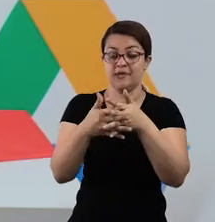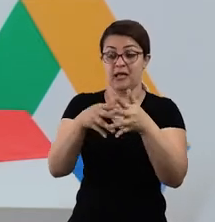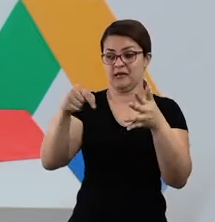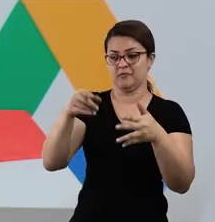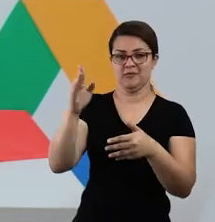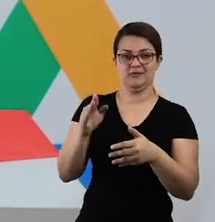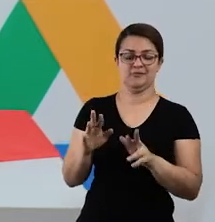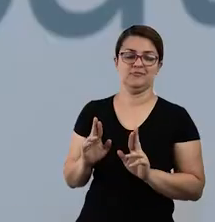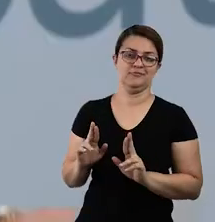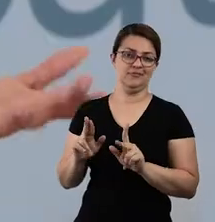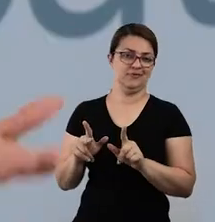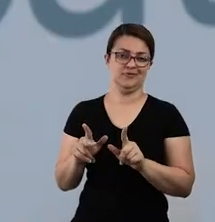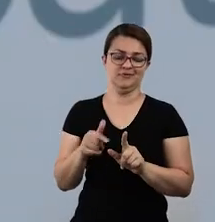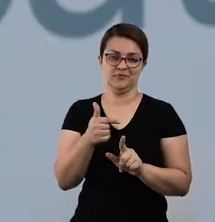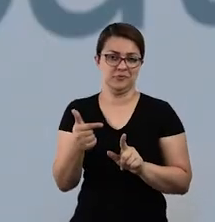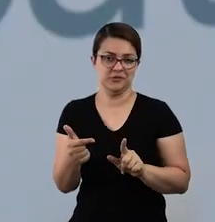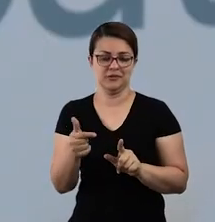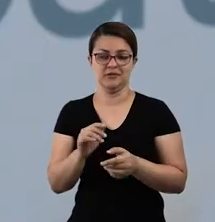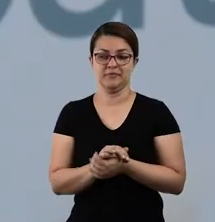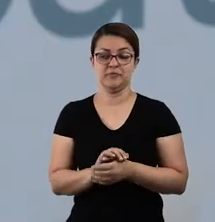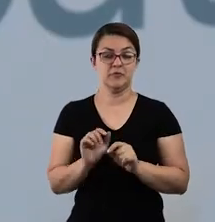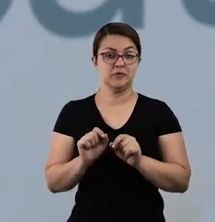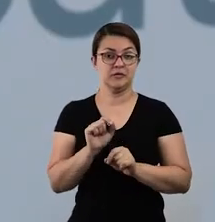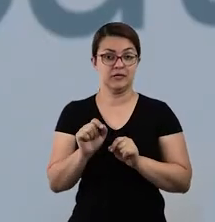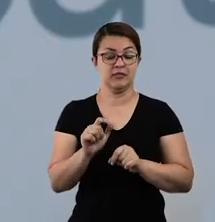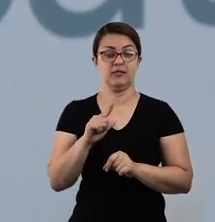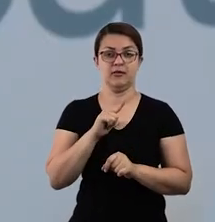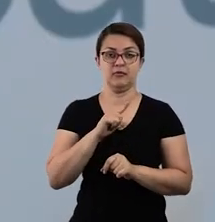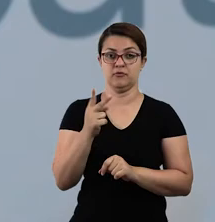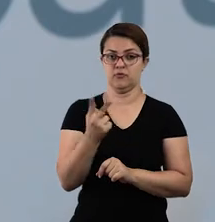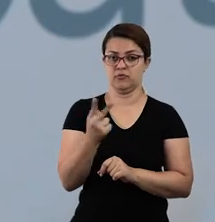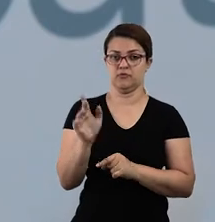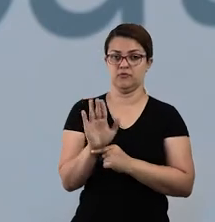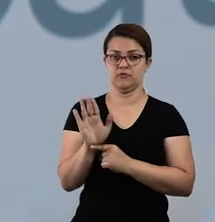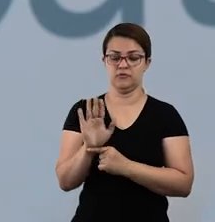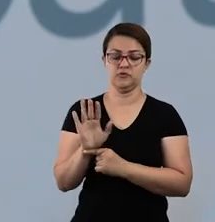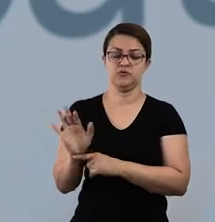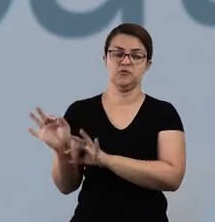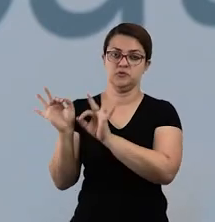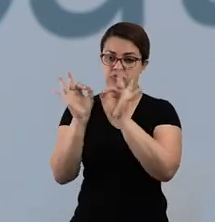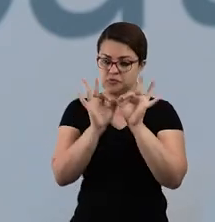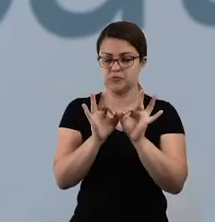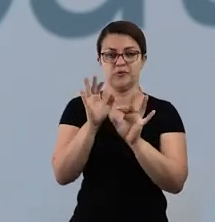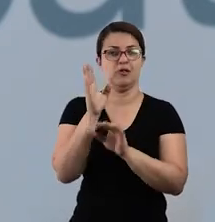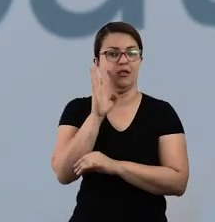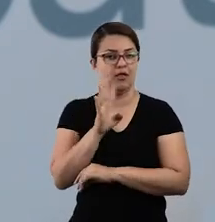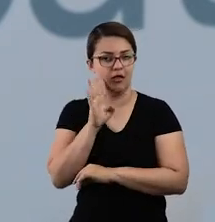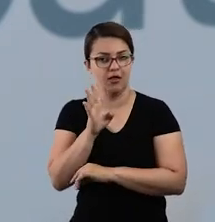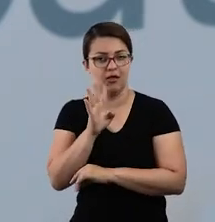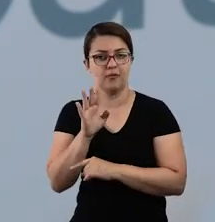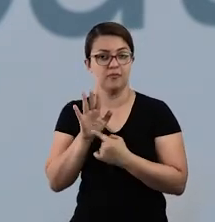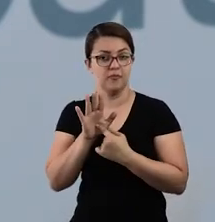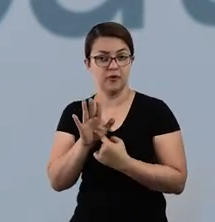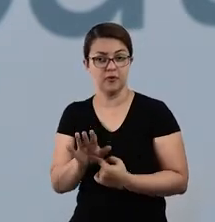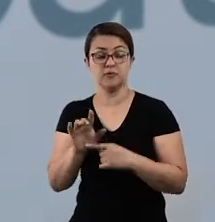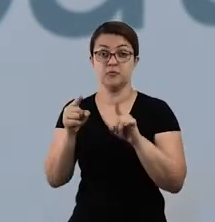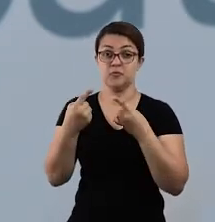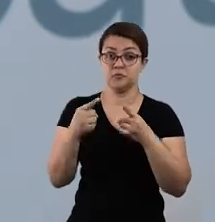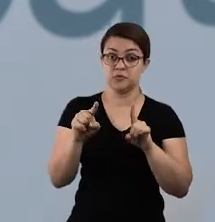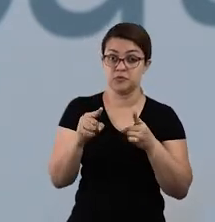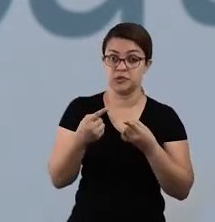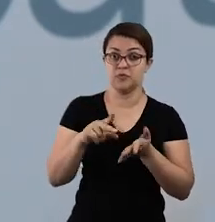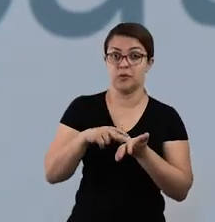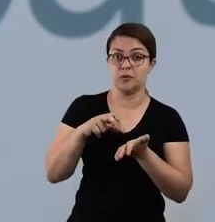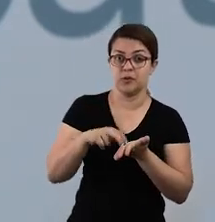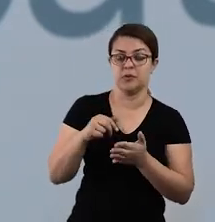como feriado nacional. Então, aí no link do Lição de Casa, tem dois vídeos super interessantes e super legais. Um com uma música para você